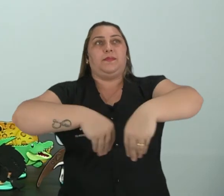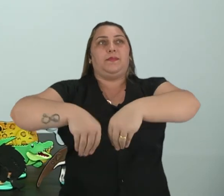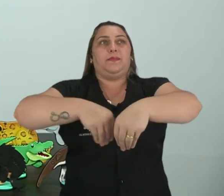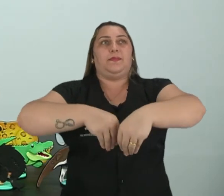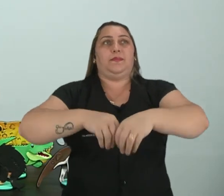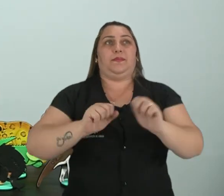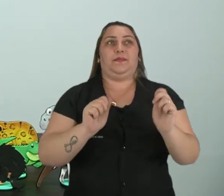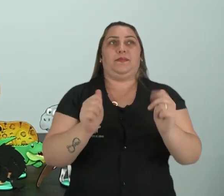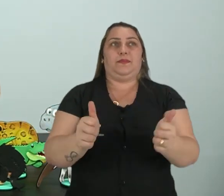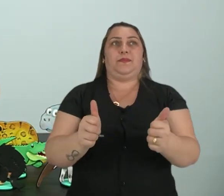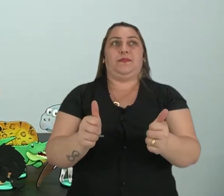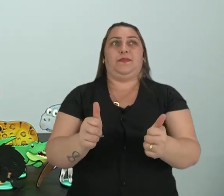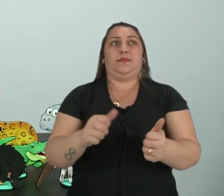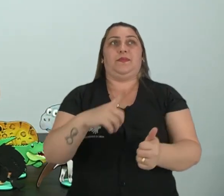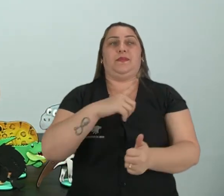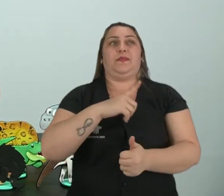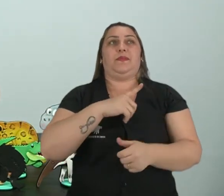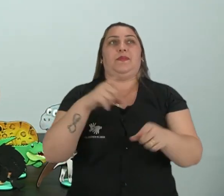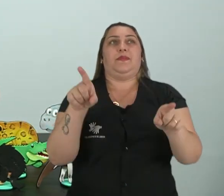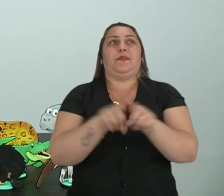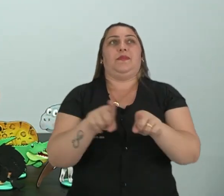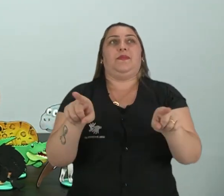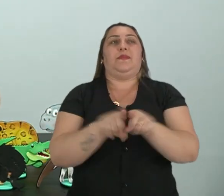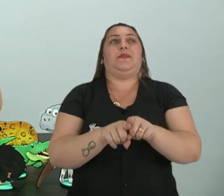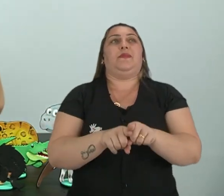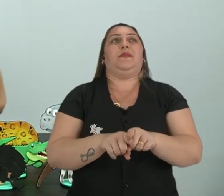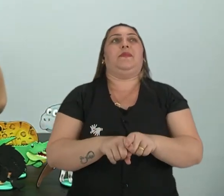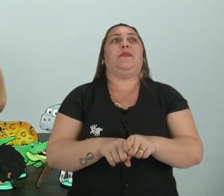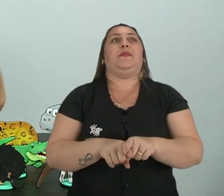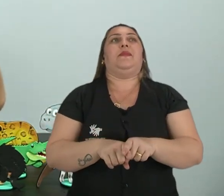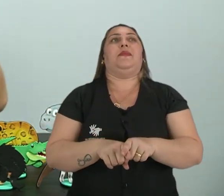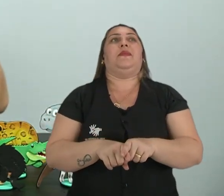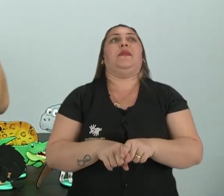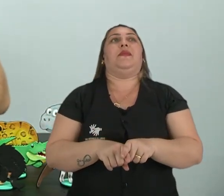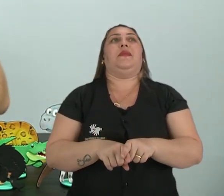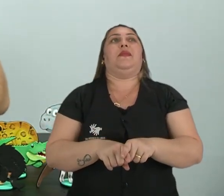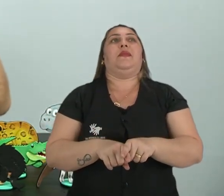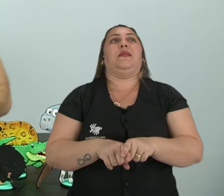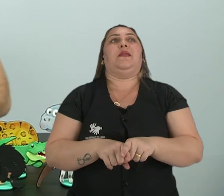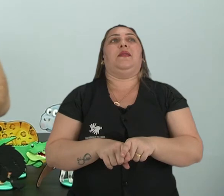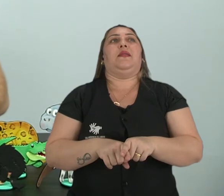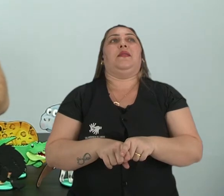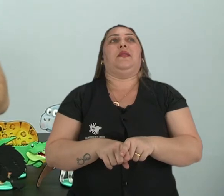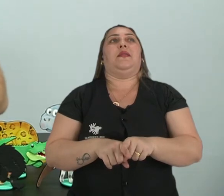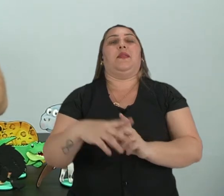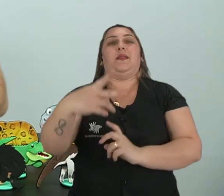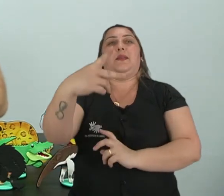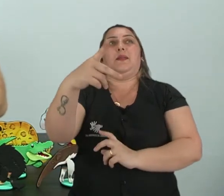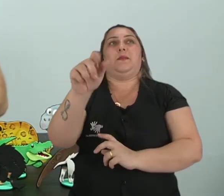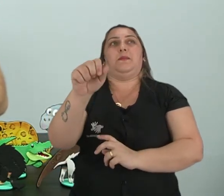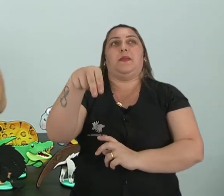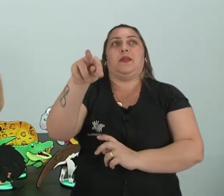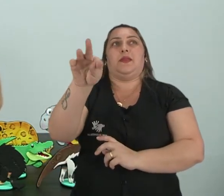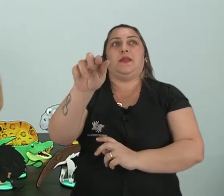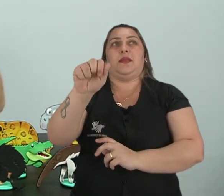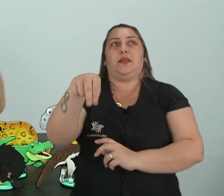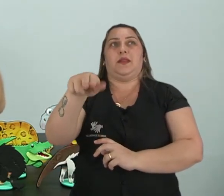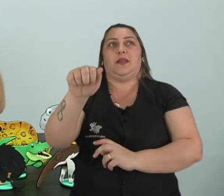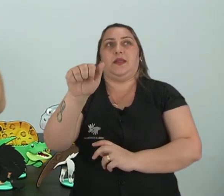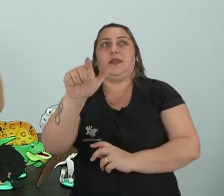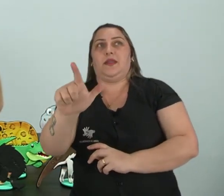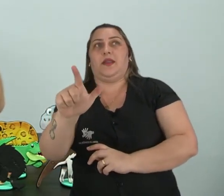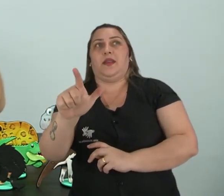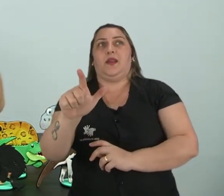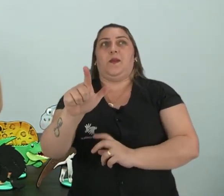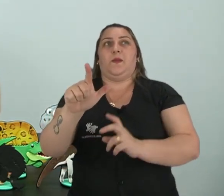Tudo bem até aí? E nós temos esse aqui, que é o símbolo. Símbolo do Pantanal. Símbolo. Símbolo